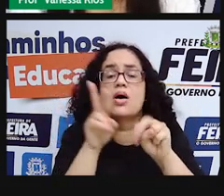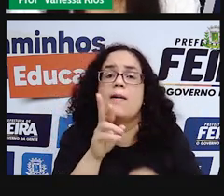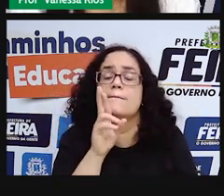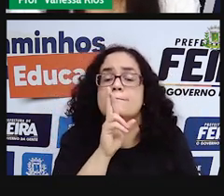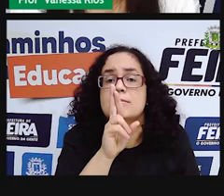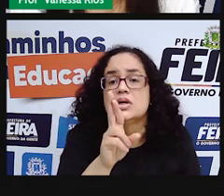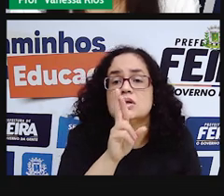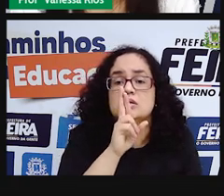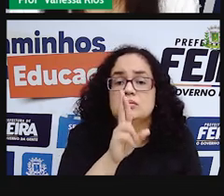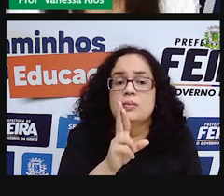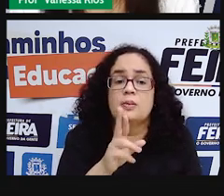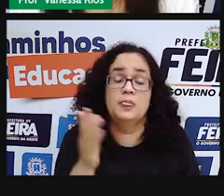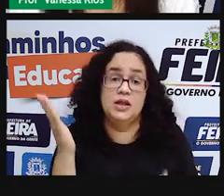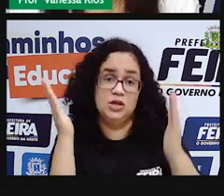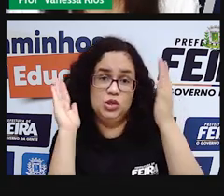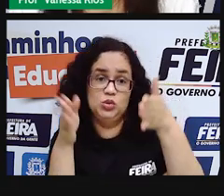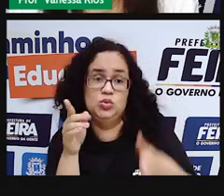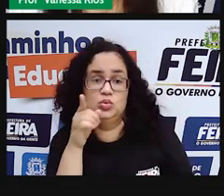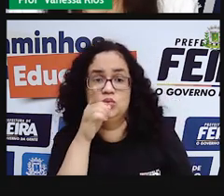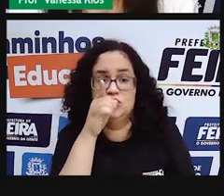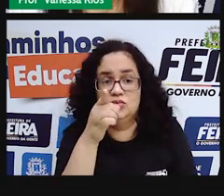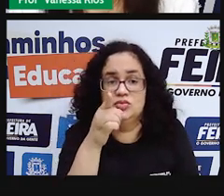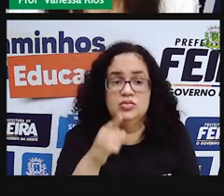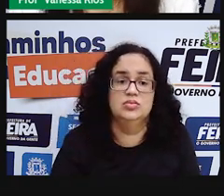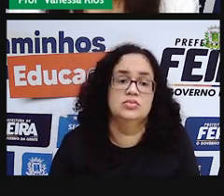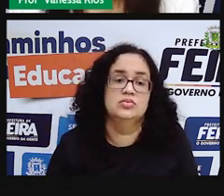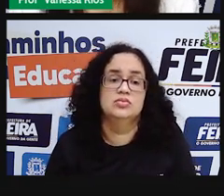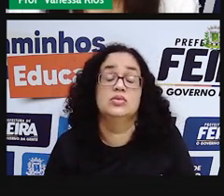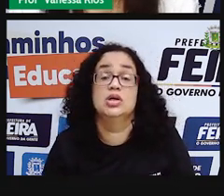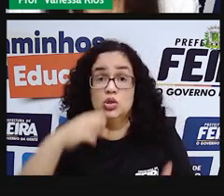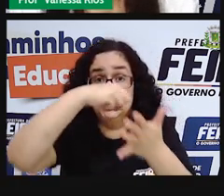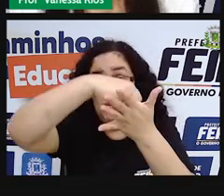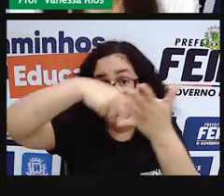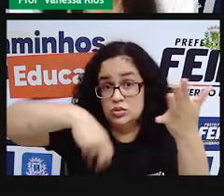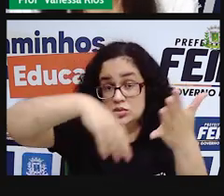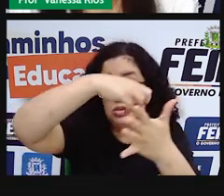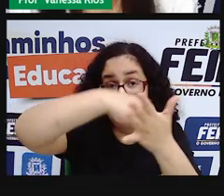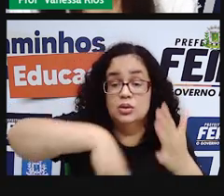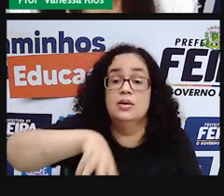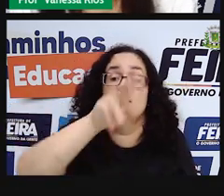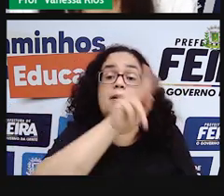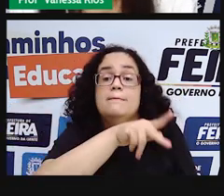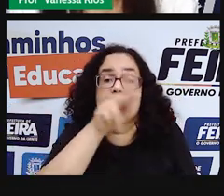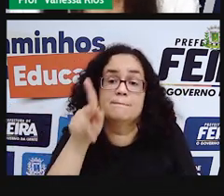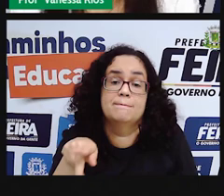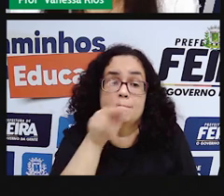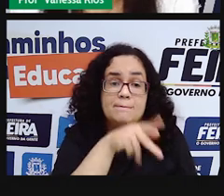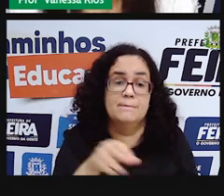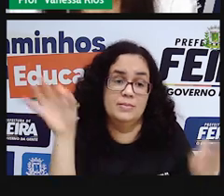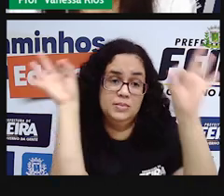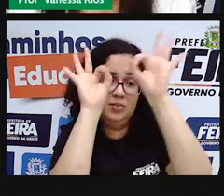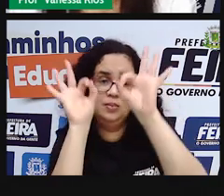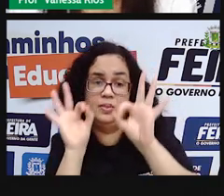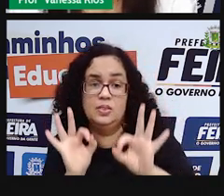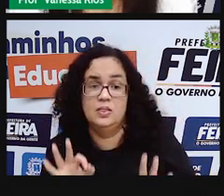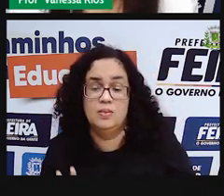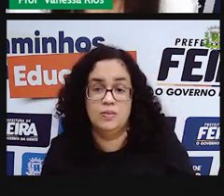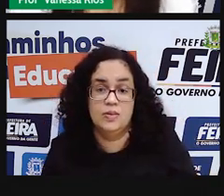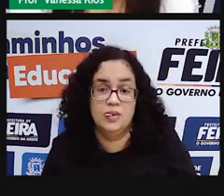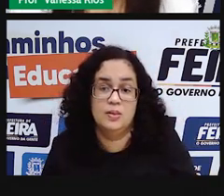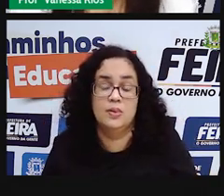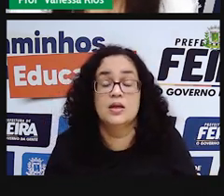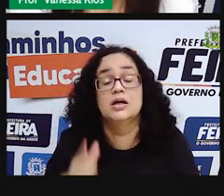E agora é com você, fica aí com a atividade que a sua pró, o seu professor preparou, não é? Para que vocês deem